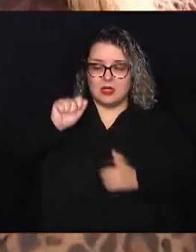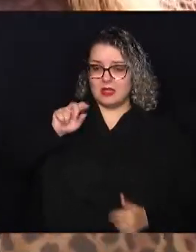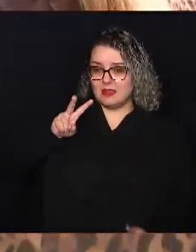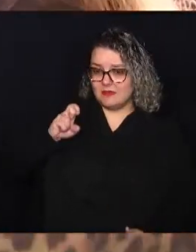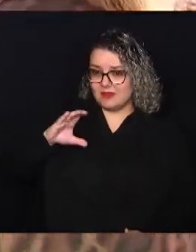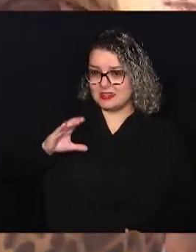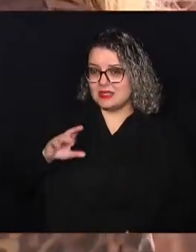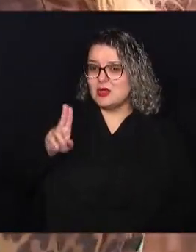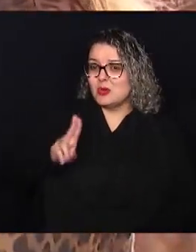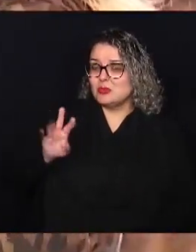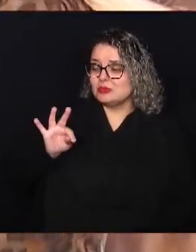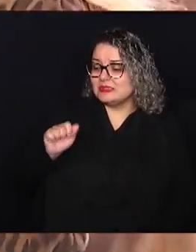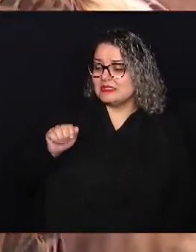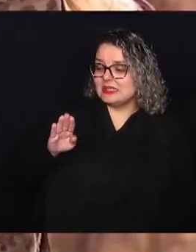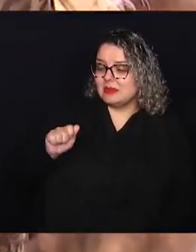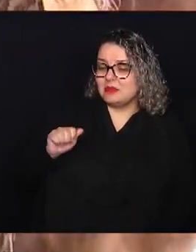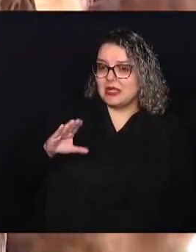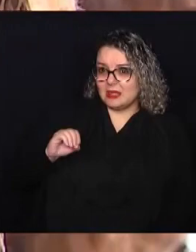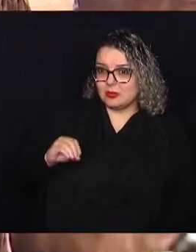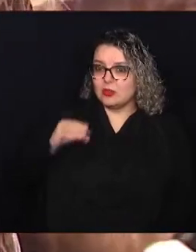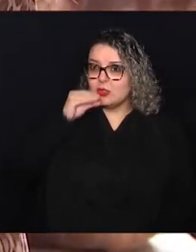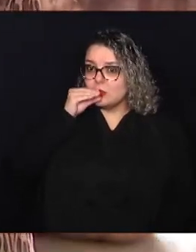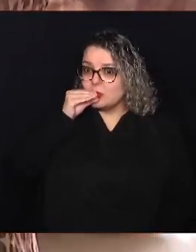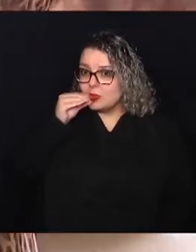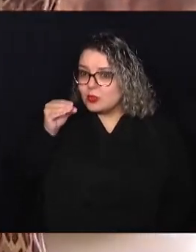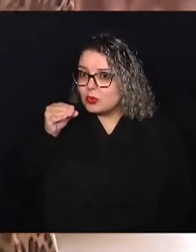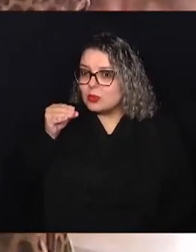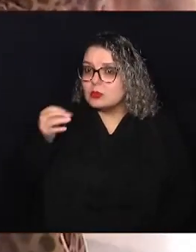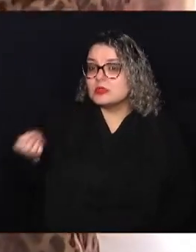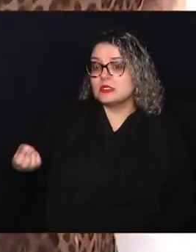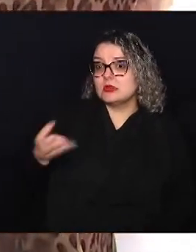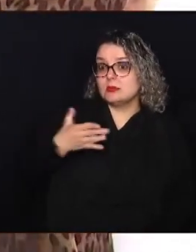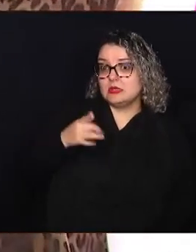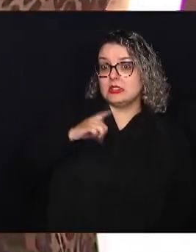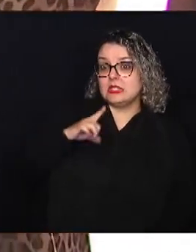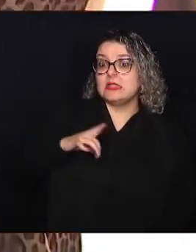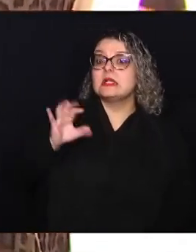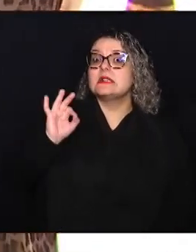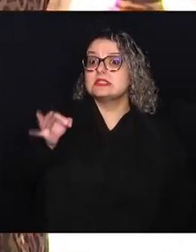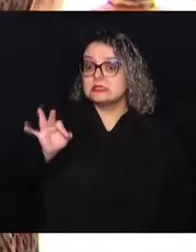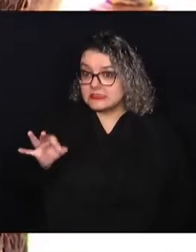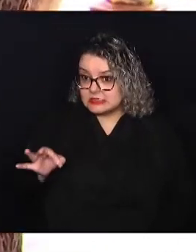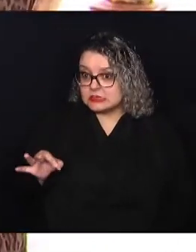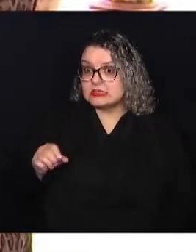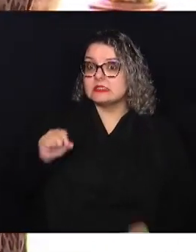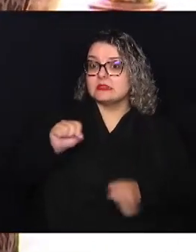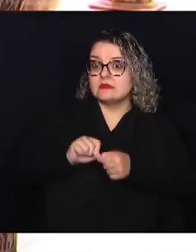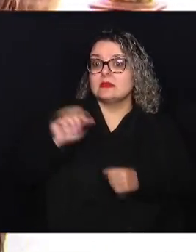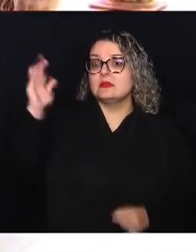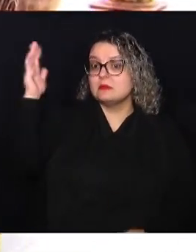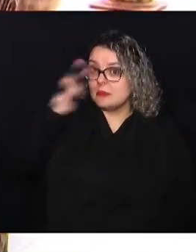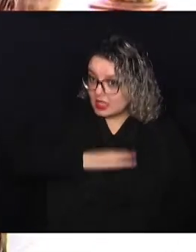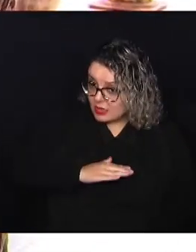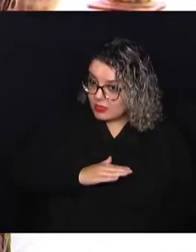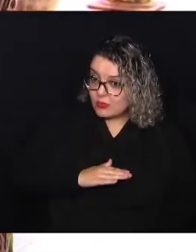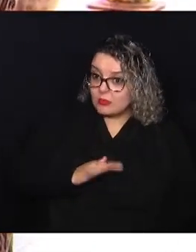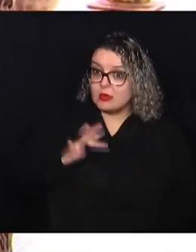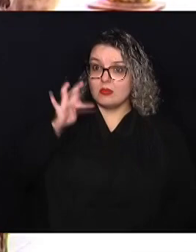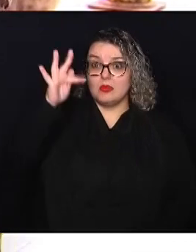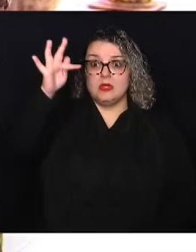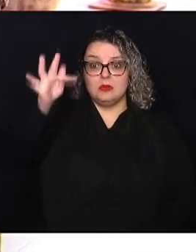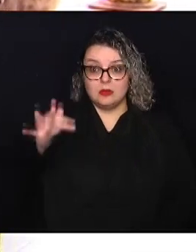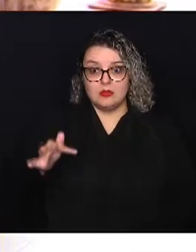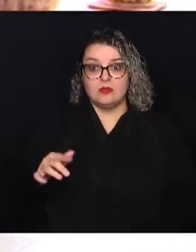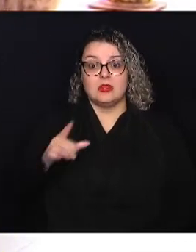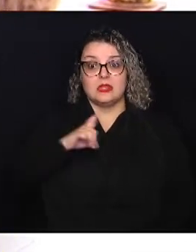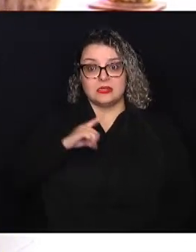do tabaco. Com o cigarro eletrônico, por ser algo novo, a gente tem a certeza que faz mal, Mas a gente acha que, para o futuro, a